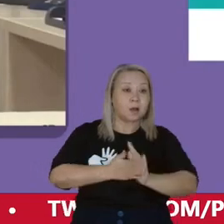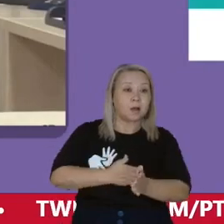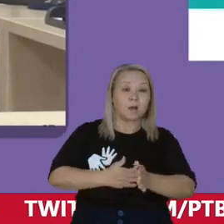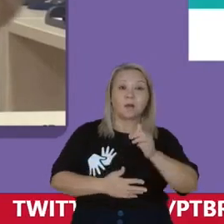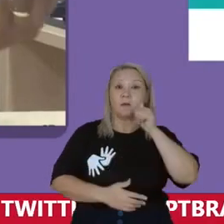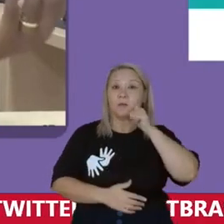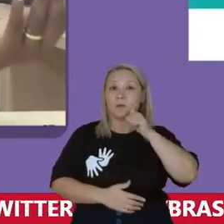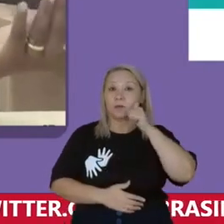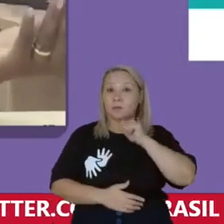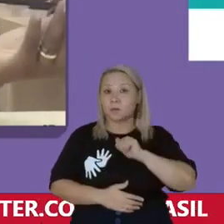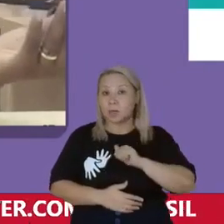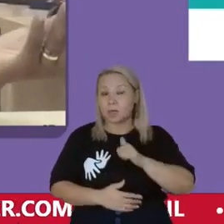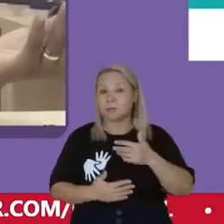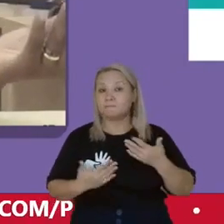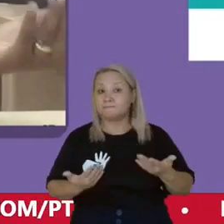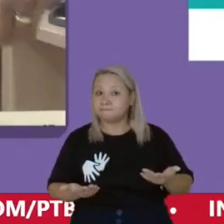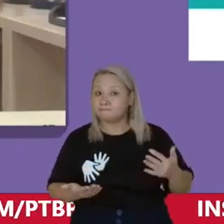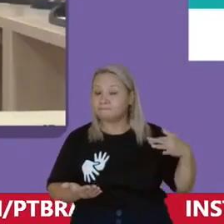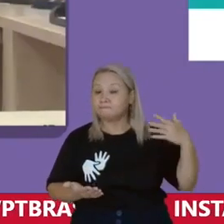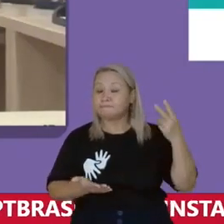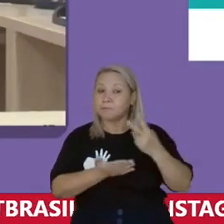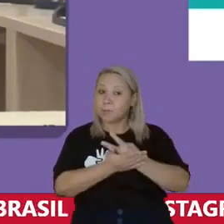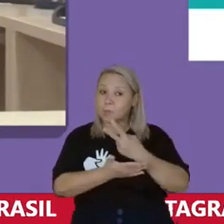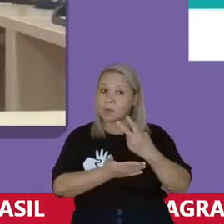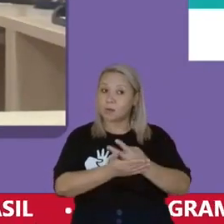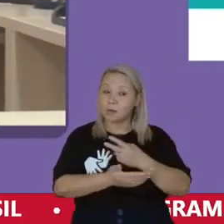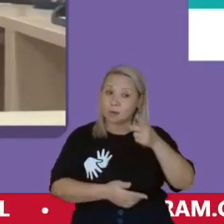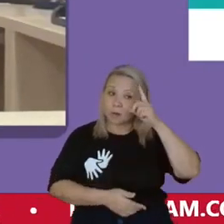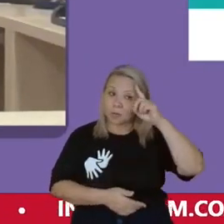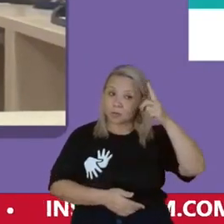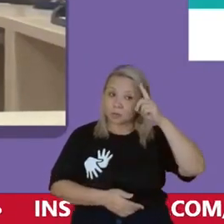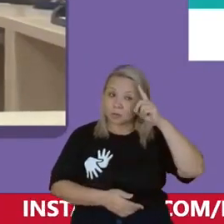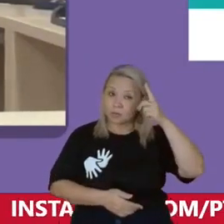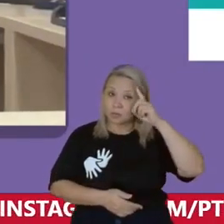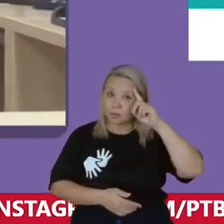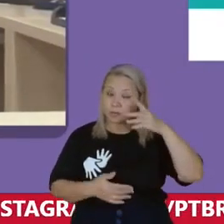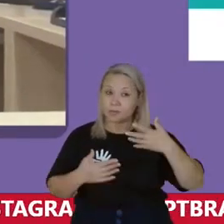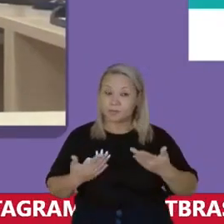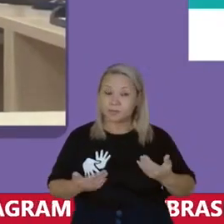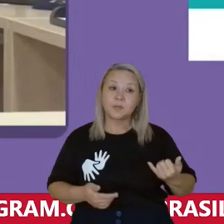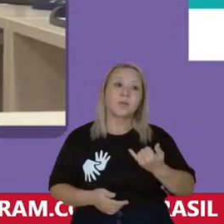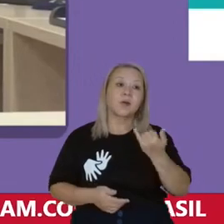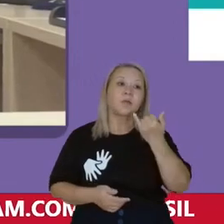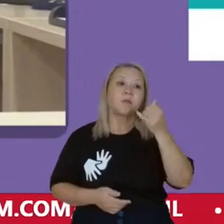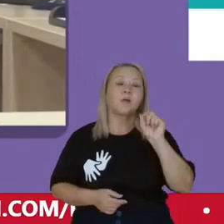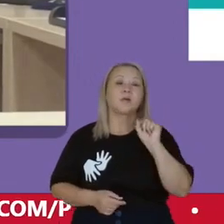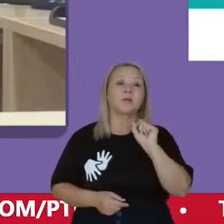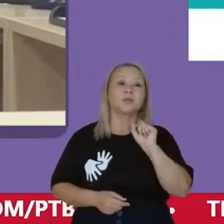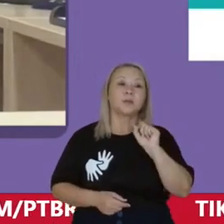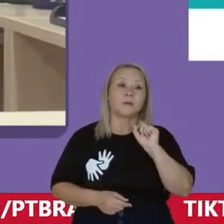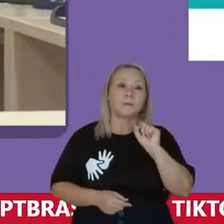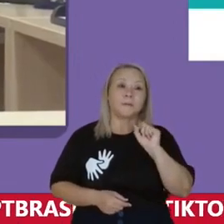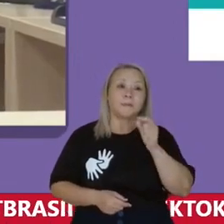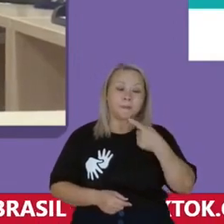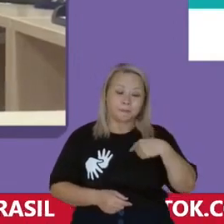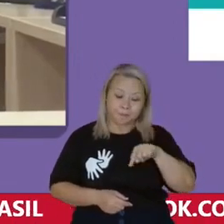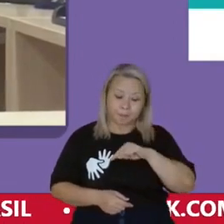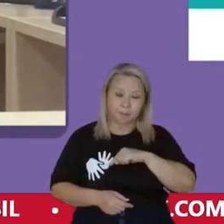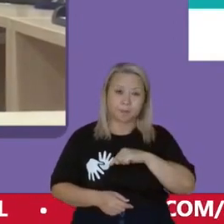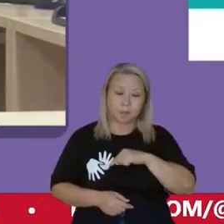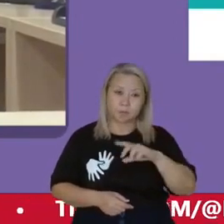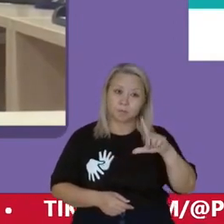E o inicio acontecendo a cada dia Então é importante que nós